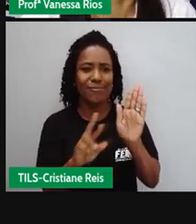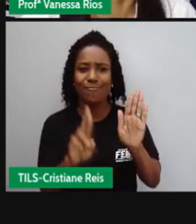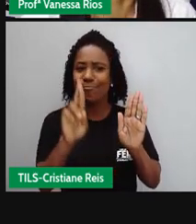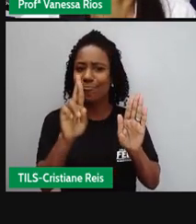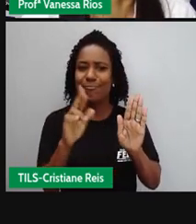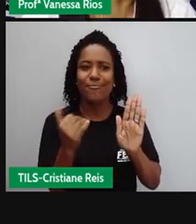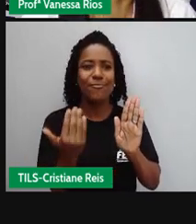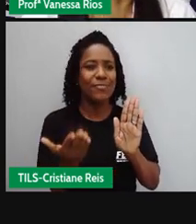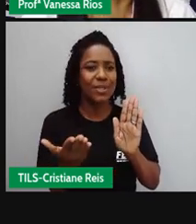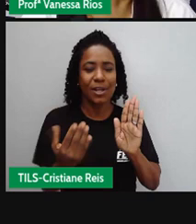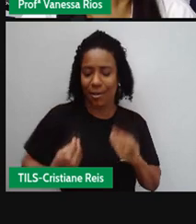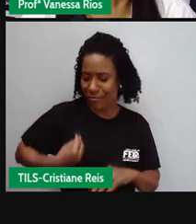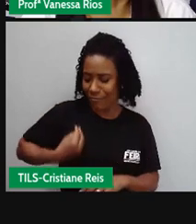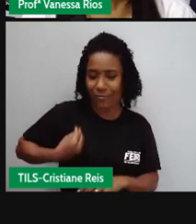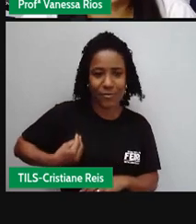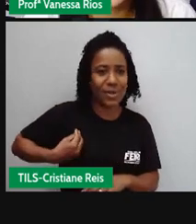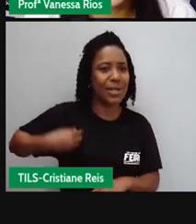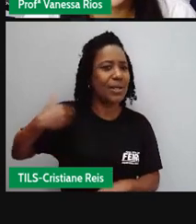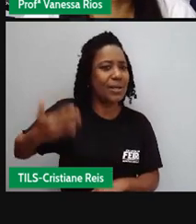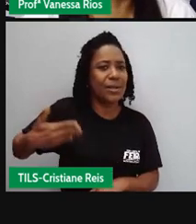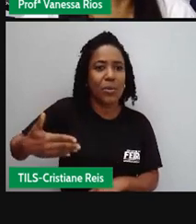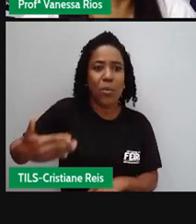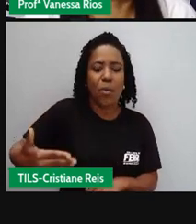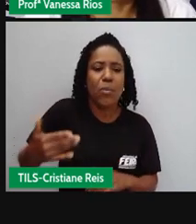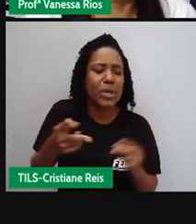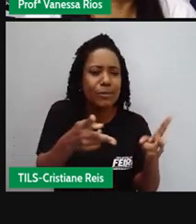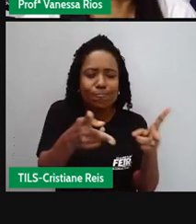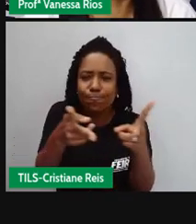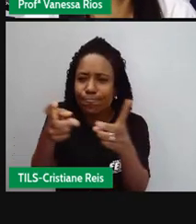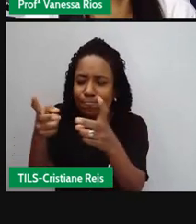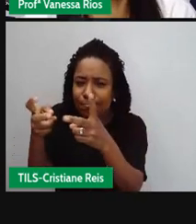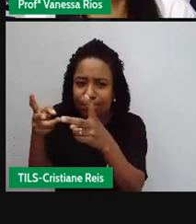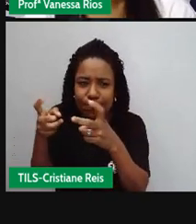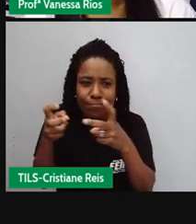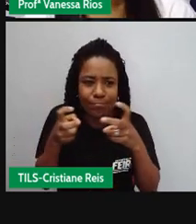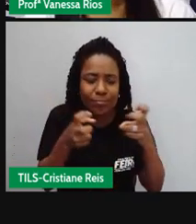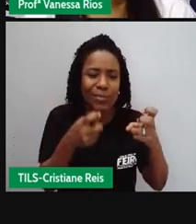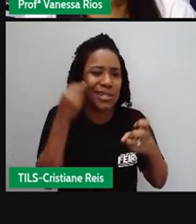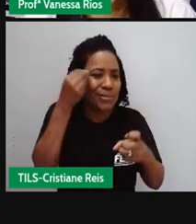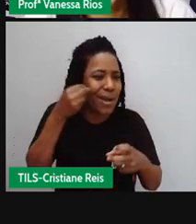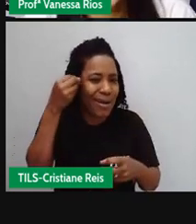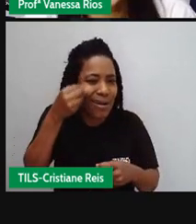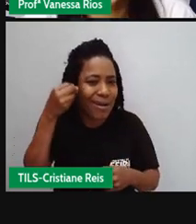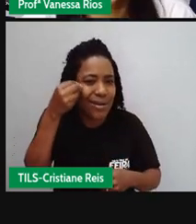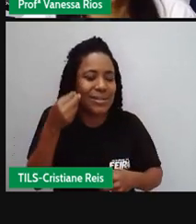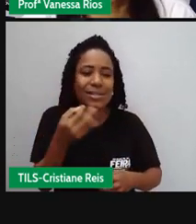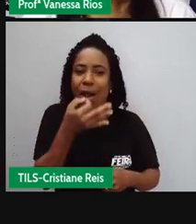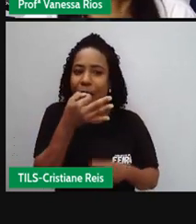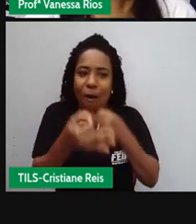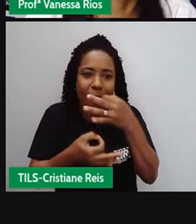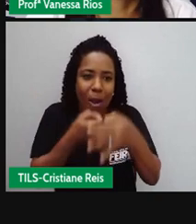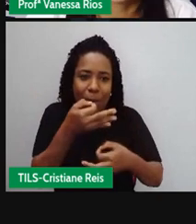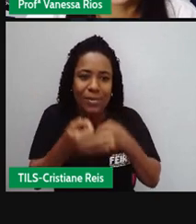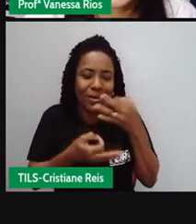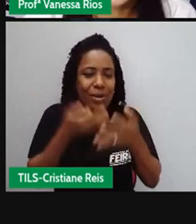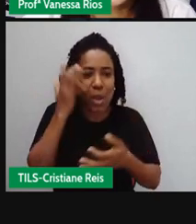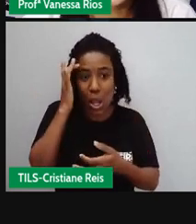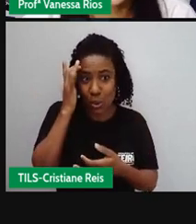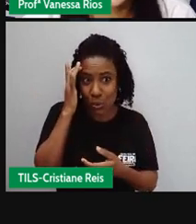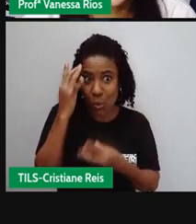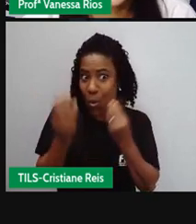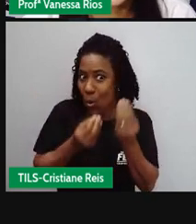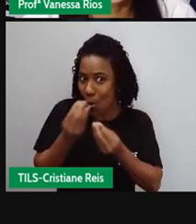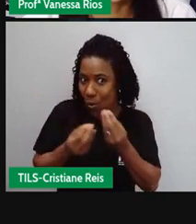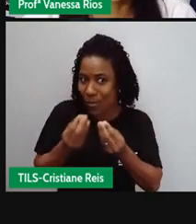de passar o que vê, né, o que vive, a sua opinião através das crônicas se formou na vida